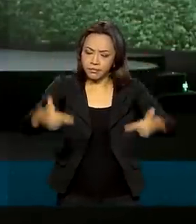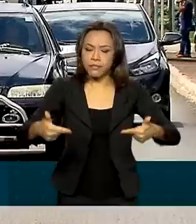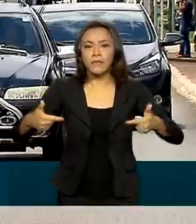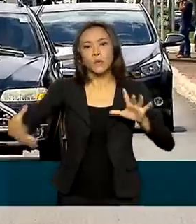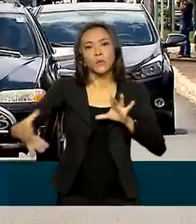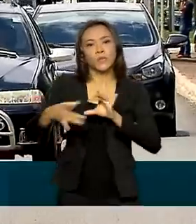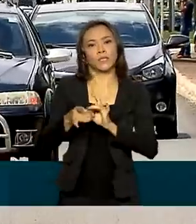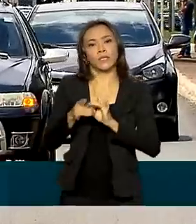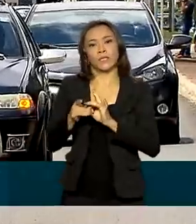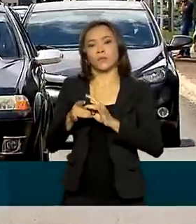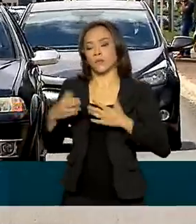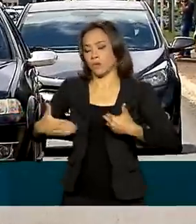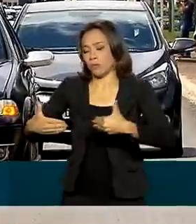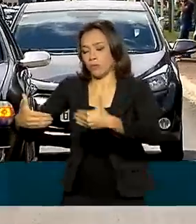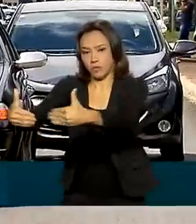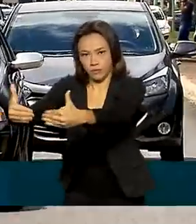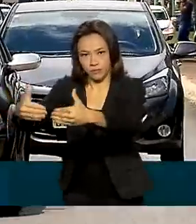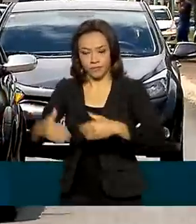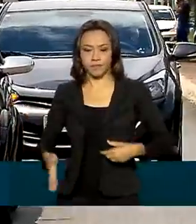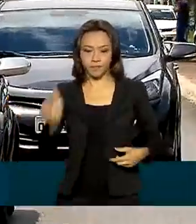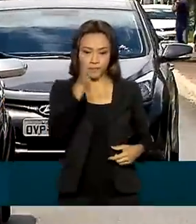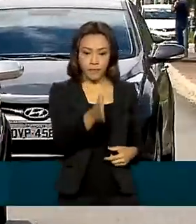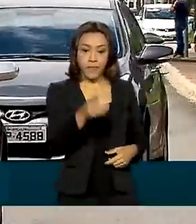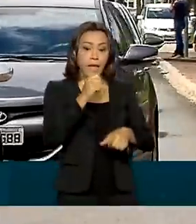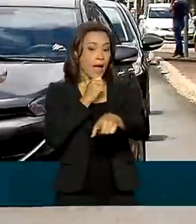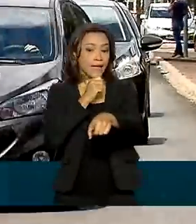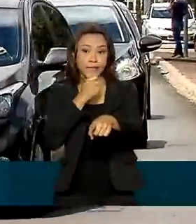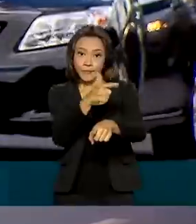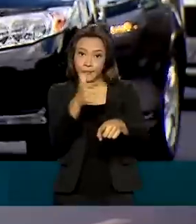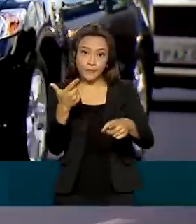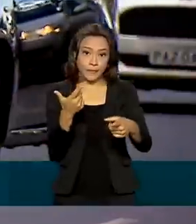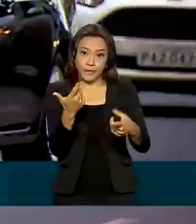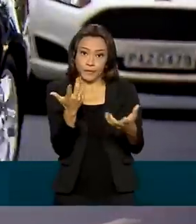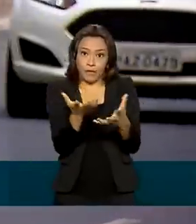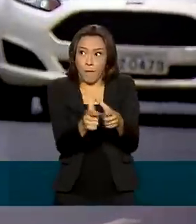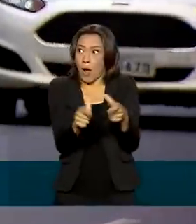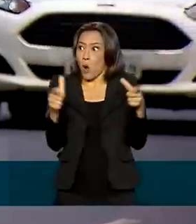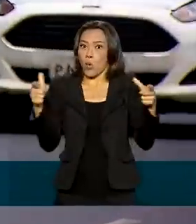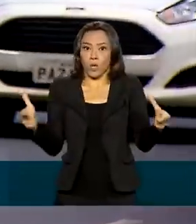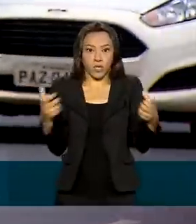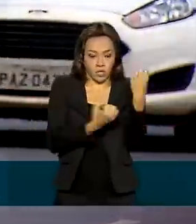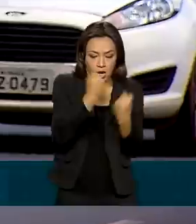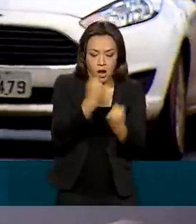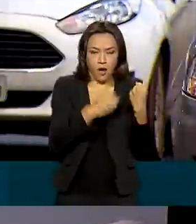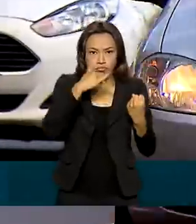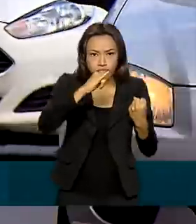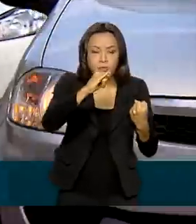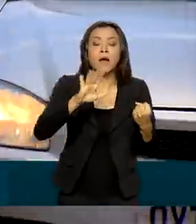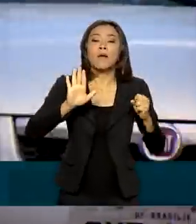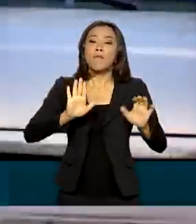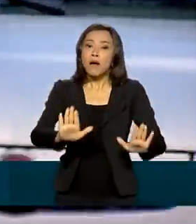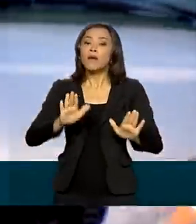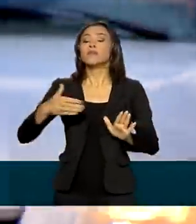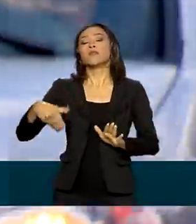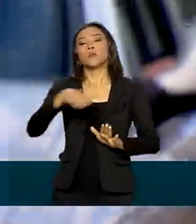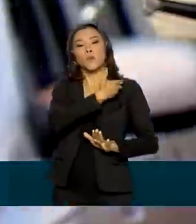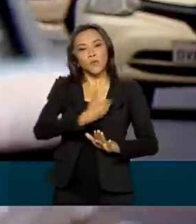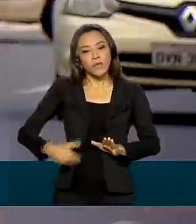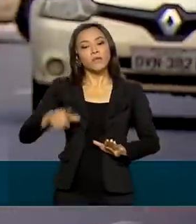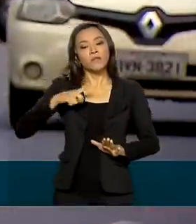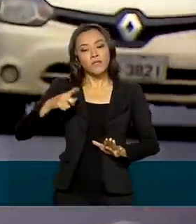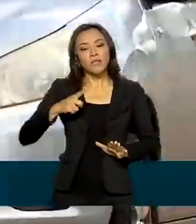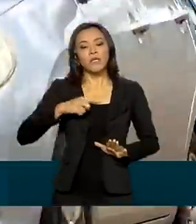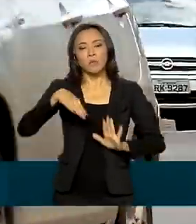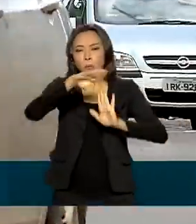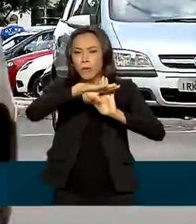ministérios. Enquanto os carros elétricos não dominam as ruas, o governo brasileiro tem programas para reduzir a emissão de gás